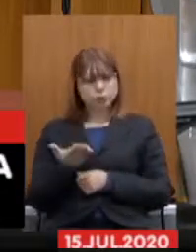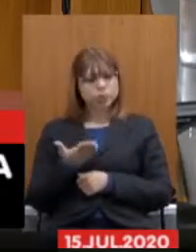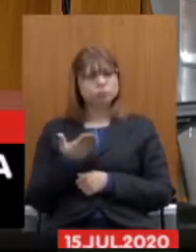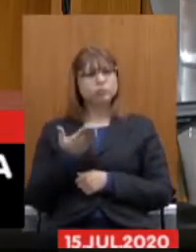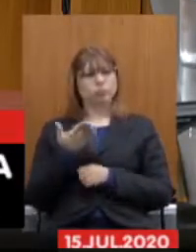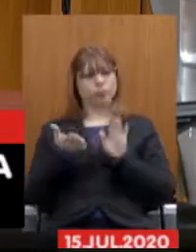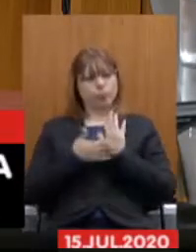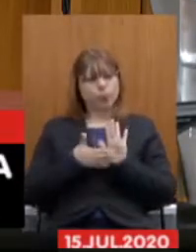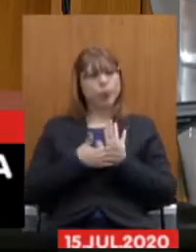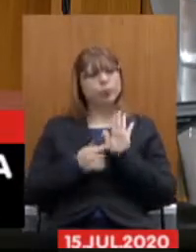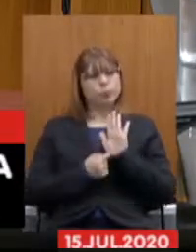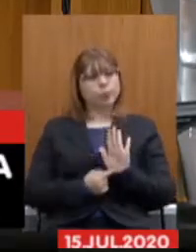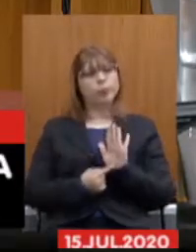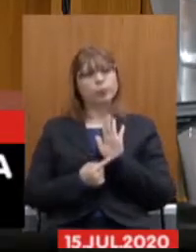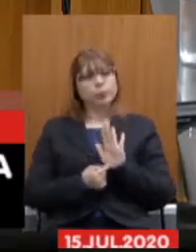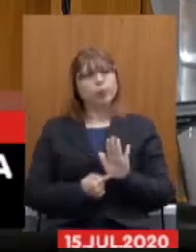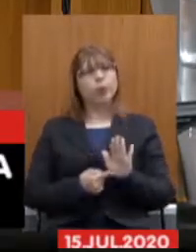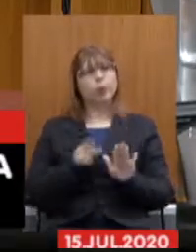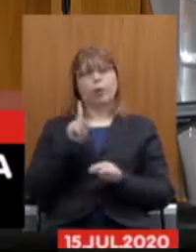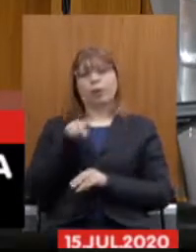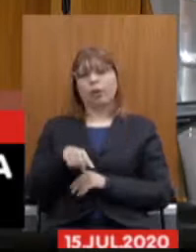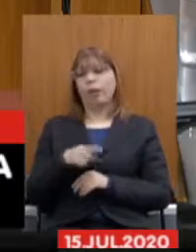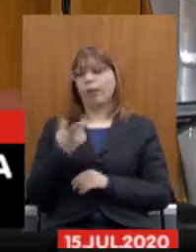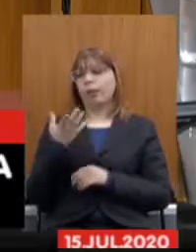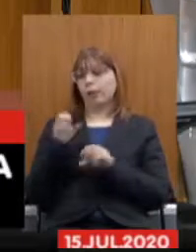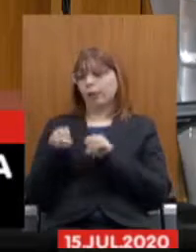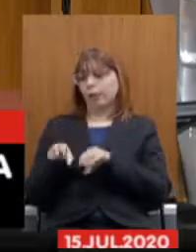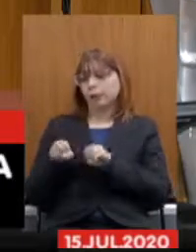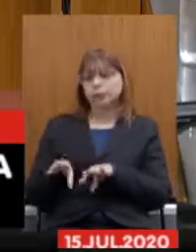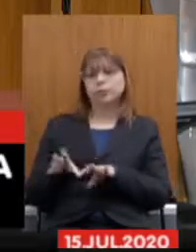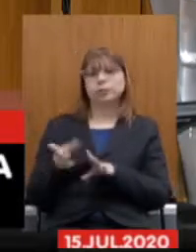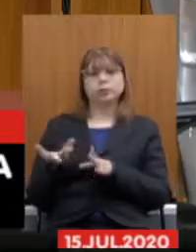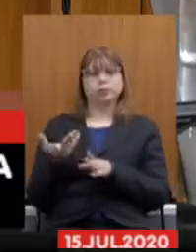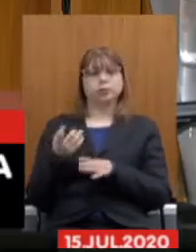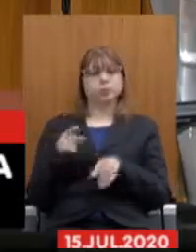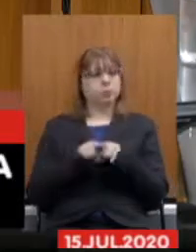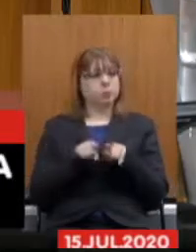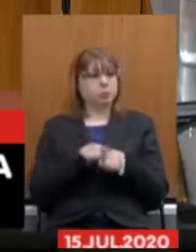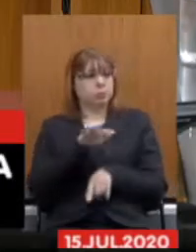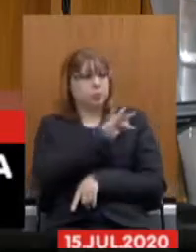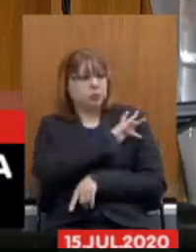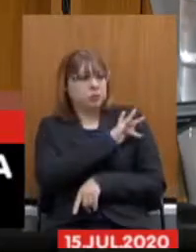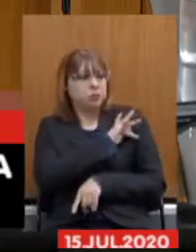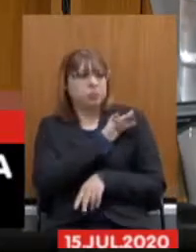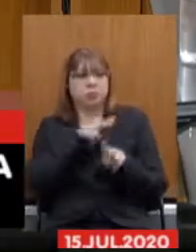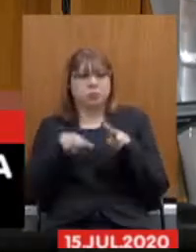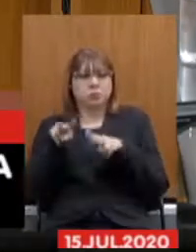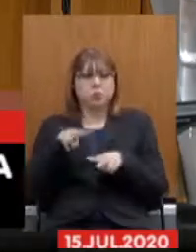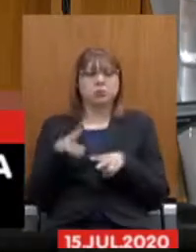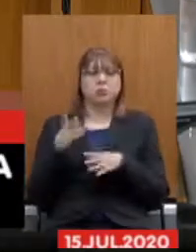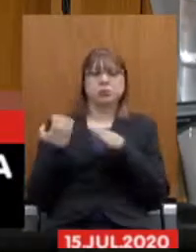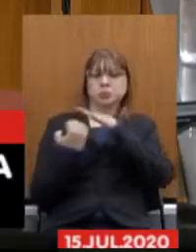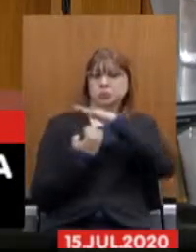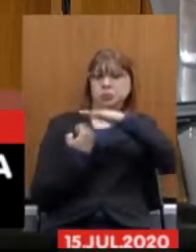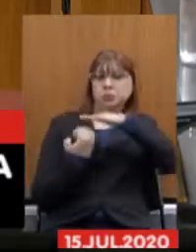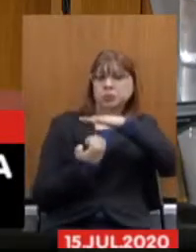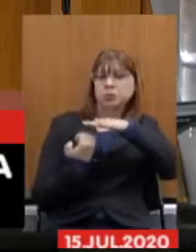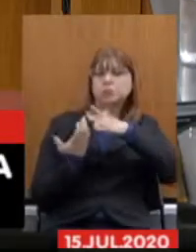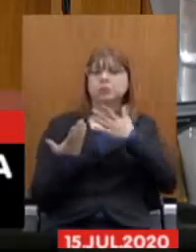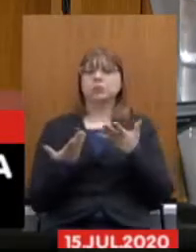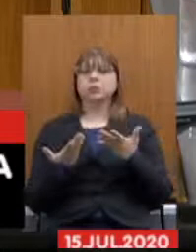ser proposto é válsula para a educação é autofiscalização das empresas dos empreendimentos